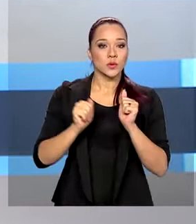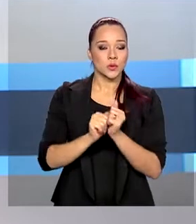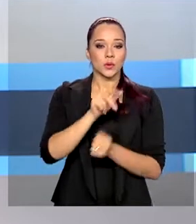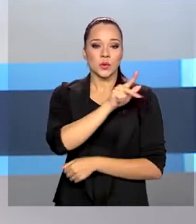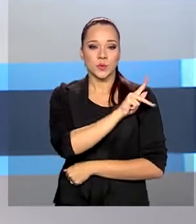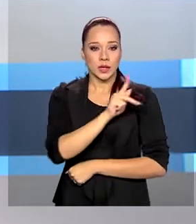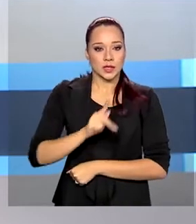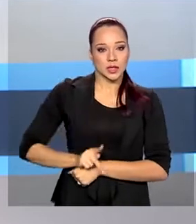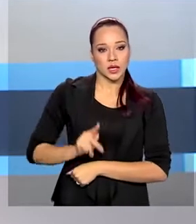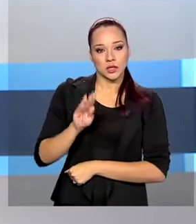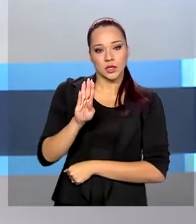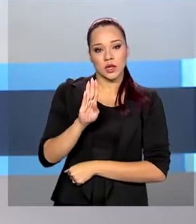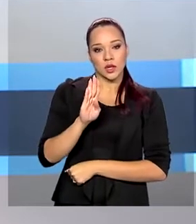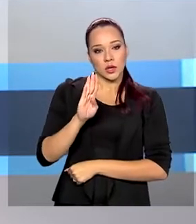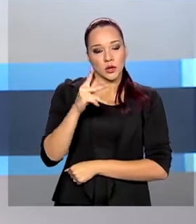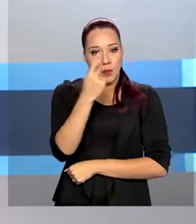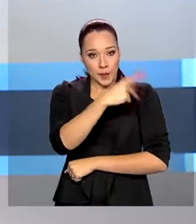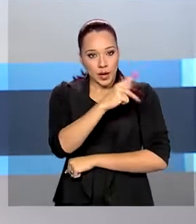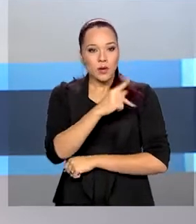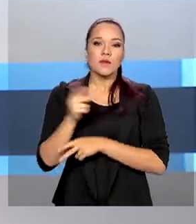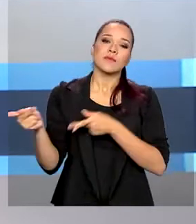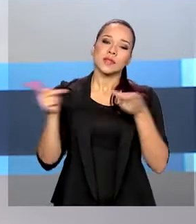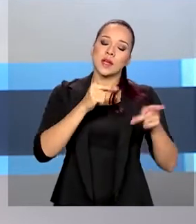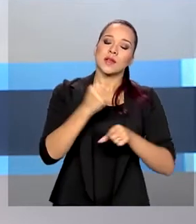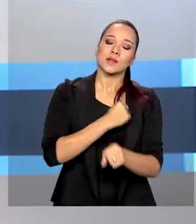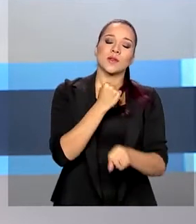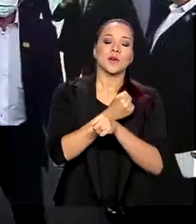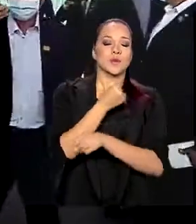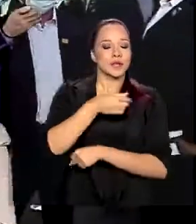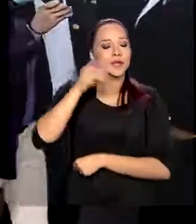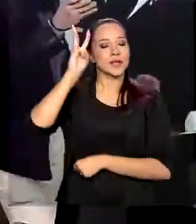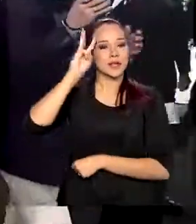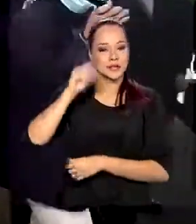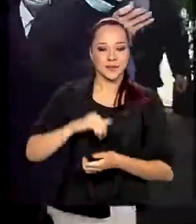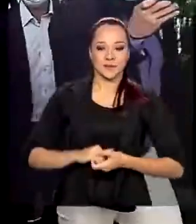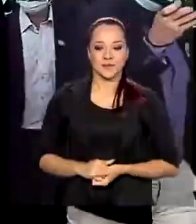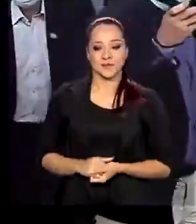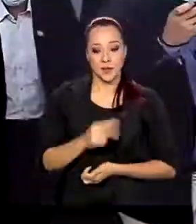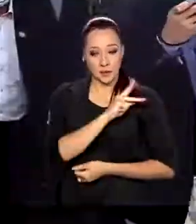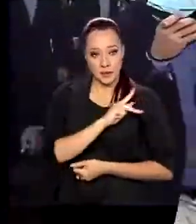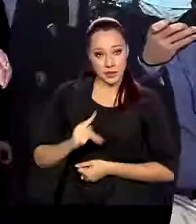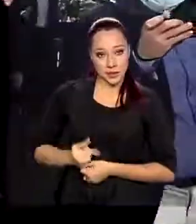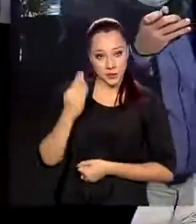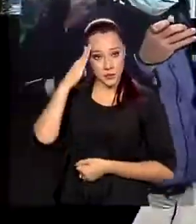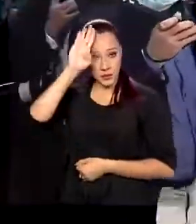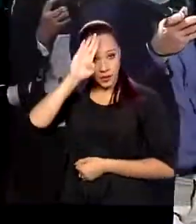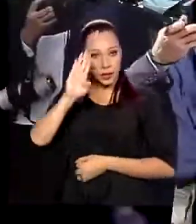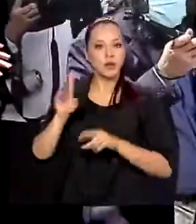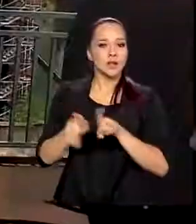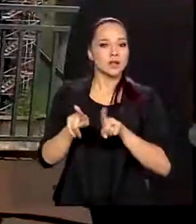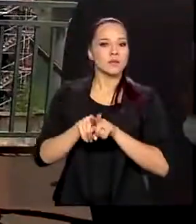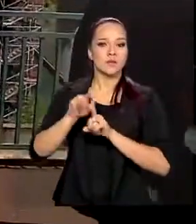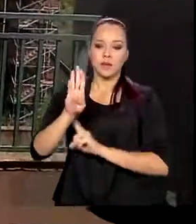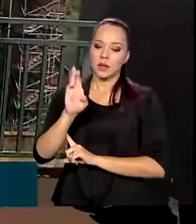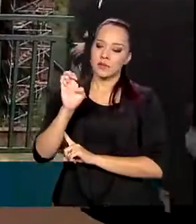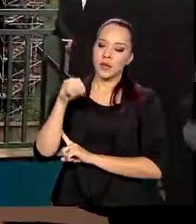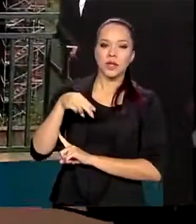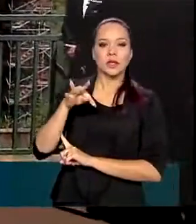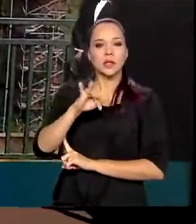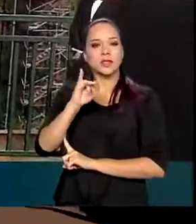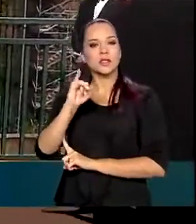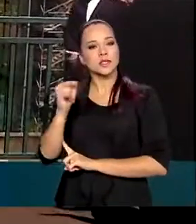Mário Abdo Benítez visitaram as obras nesta terça-feira. Jair Bolsonaro e Mário Abdo Benítez se